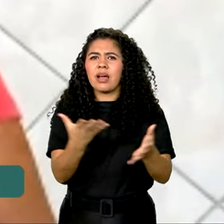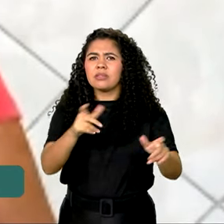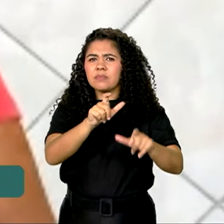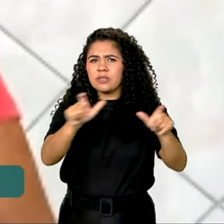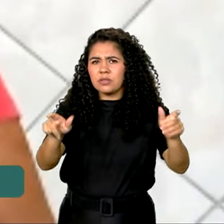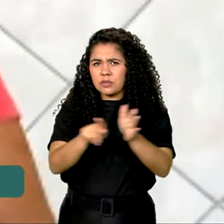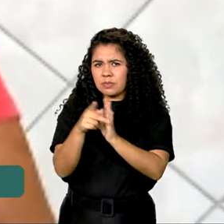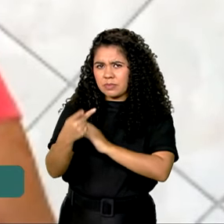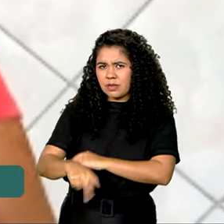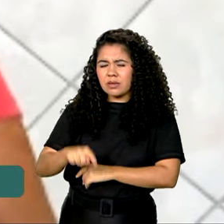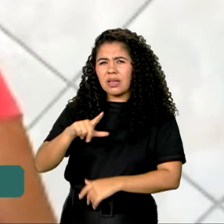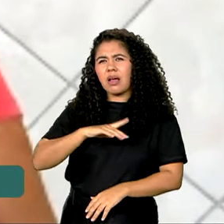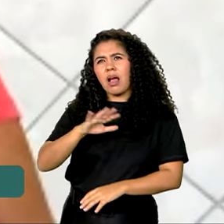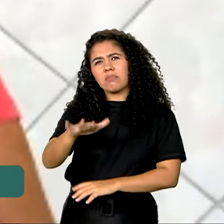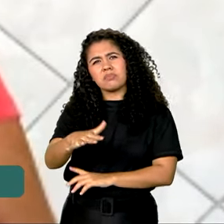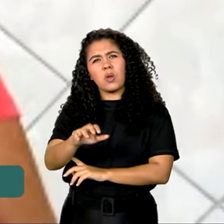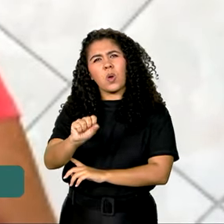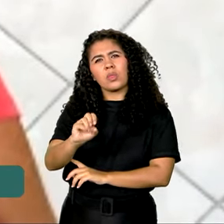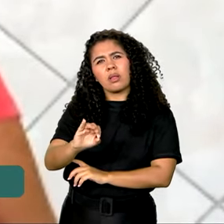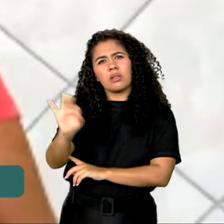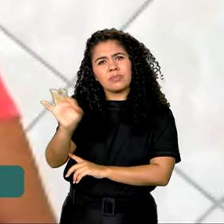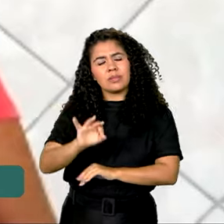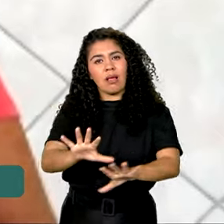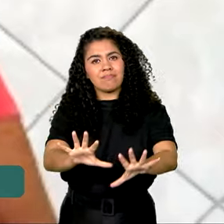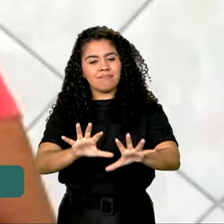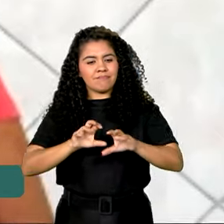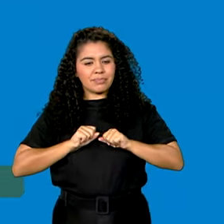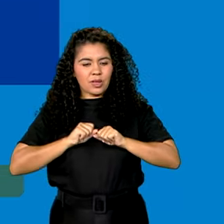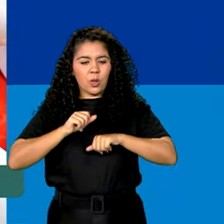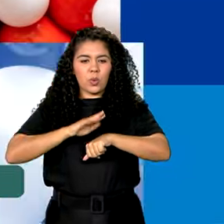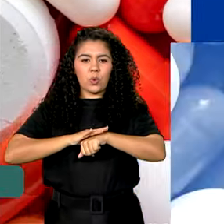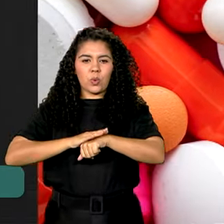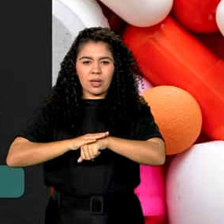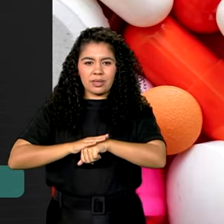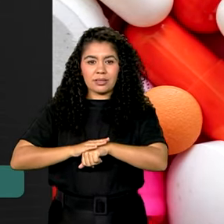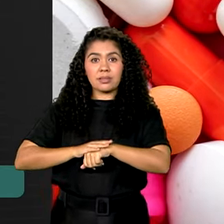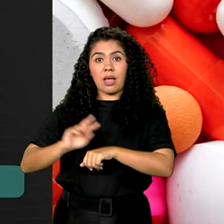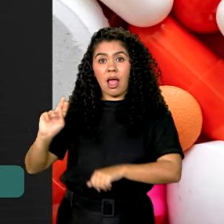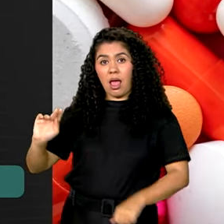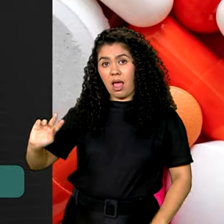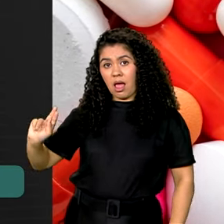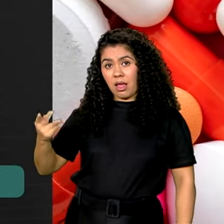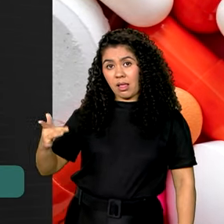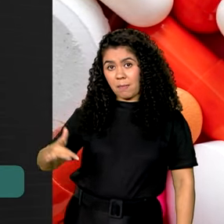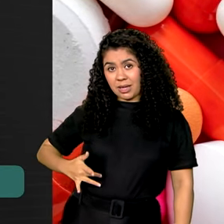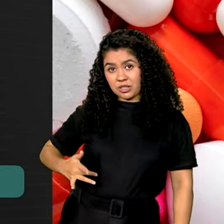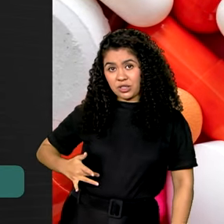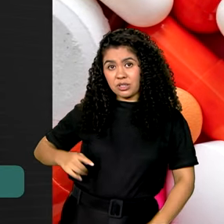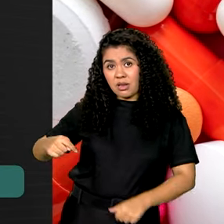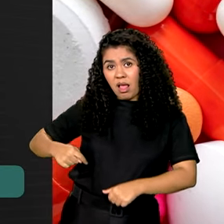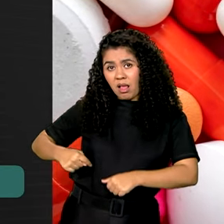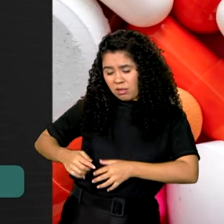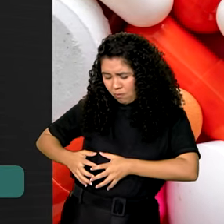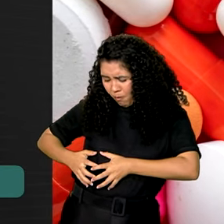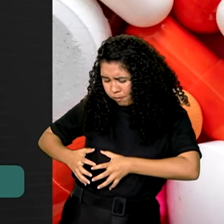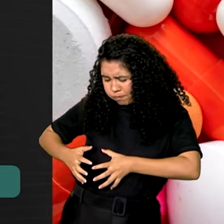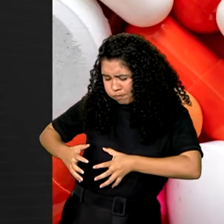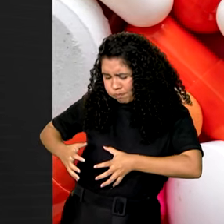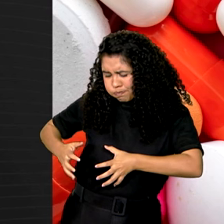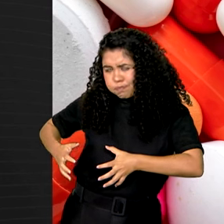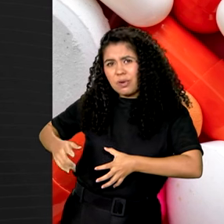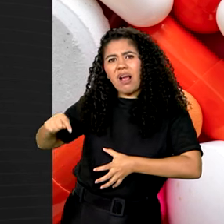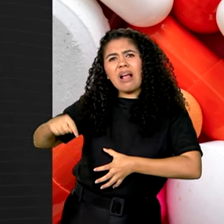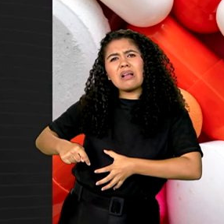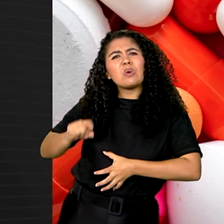80%, eles adquiriram essa hepatite através disso. A hepatite é uma inflamação do fígado e pode ser causada por